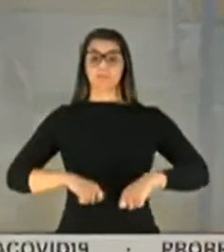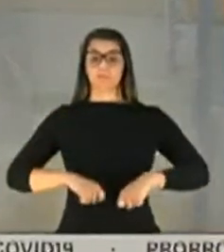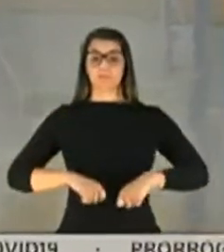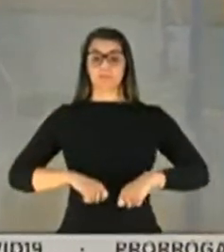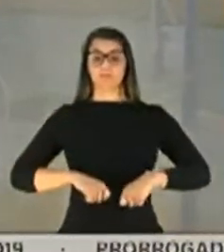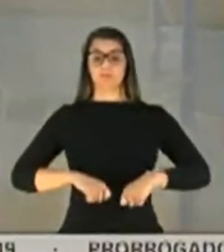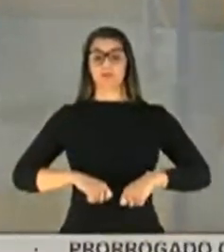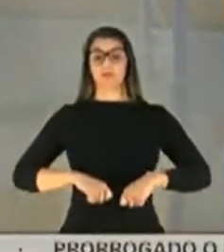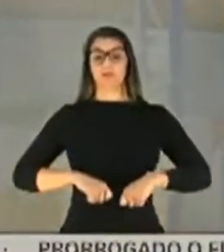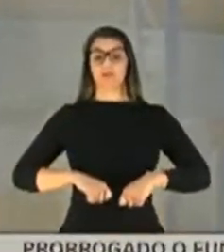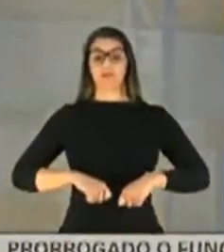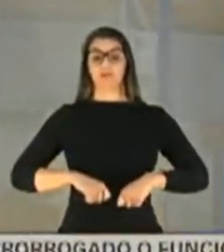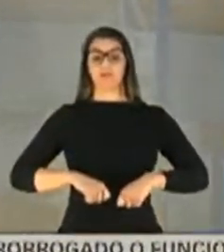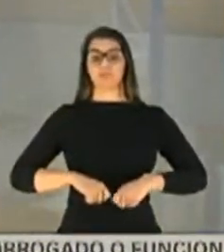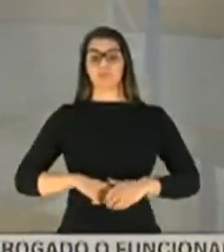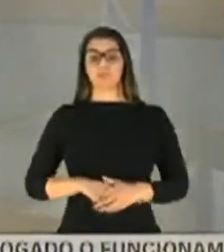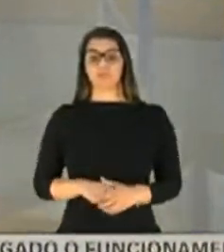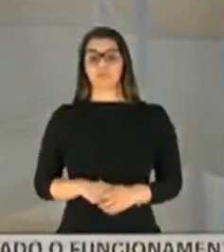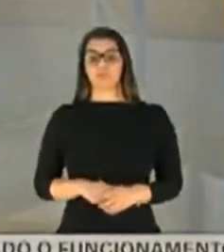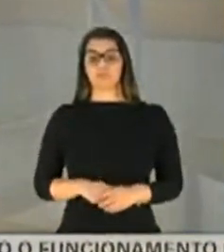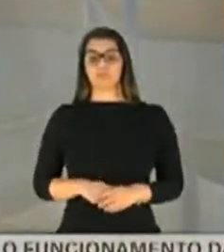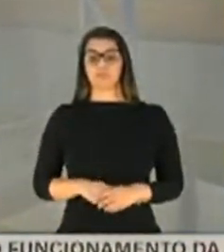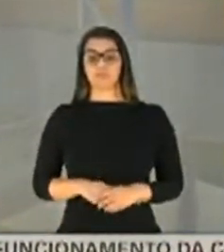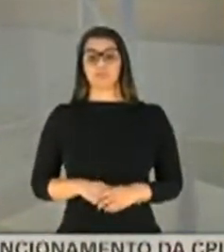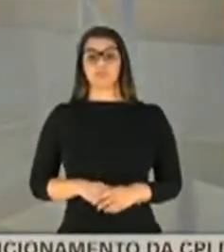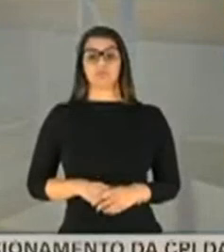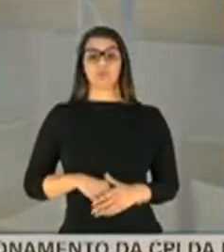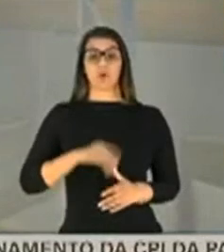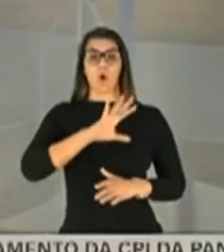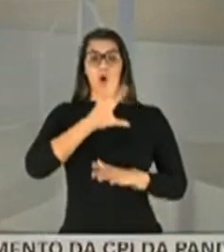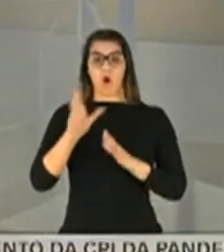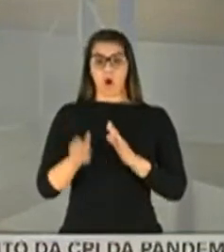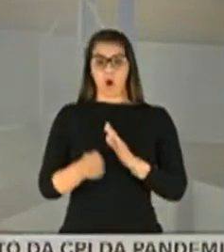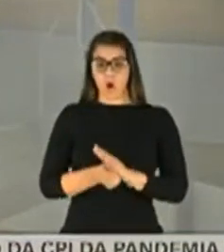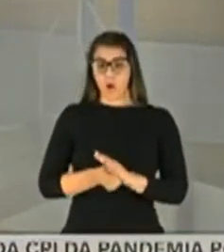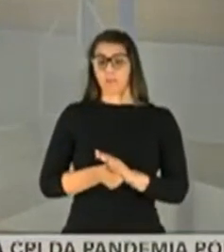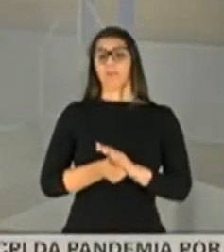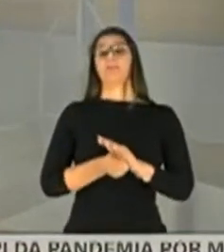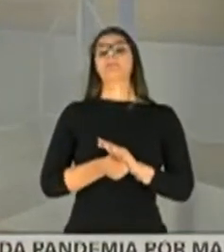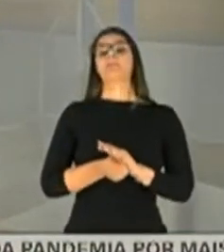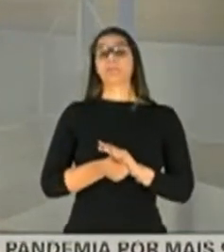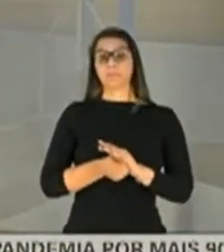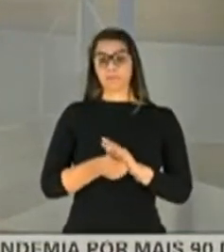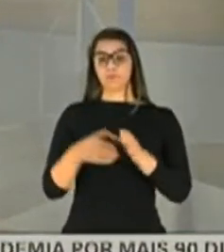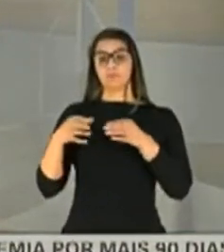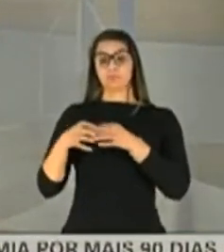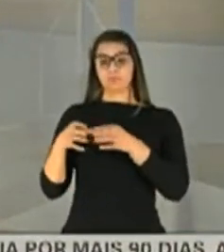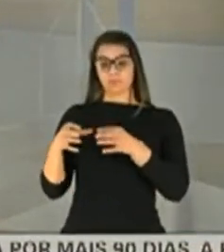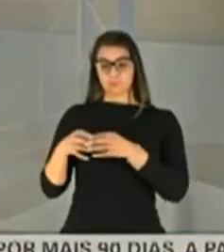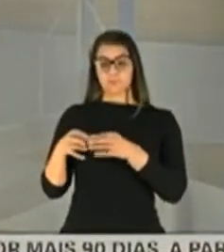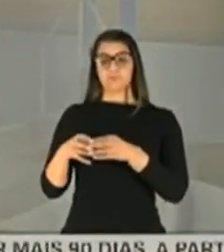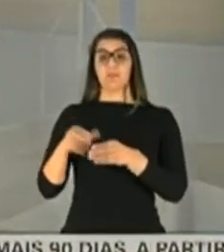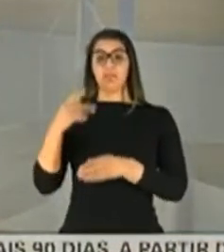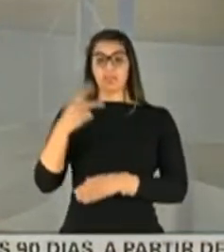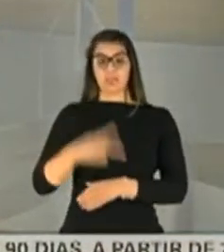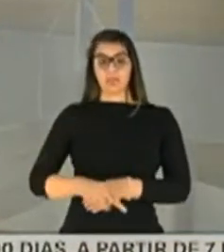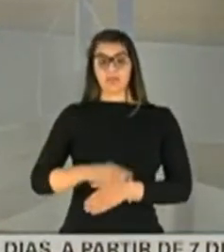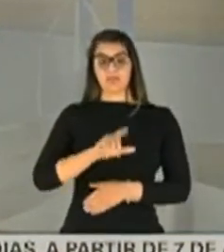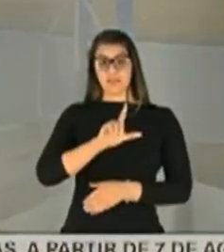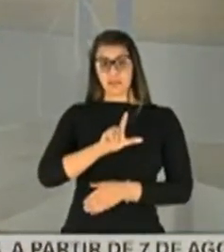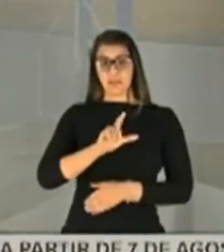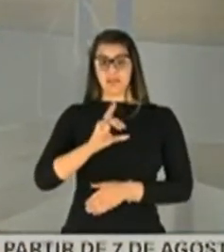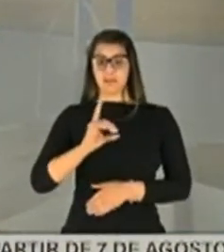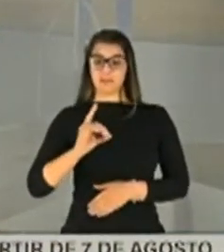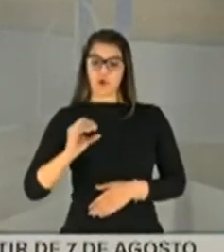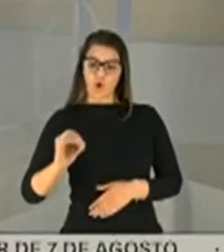do fundão, que nessa LDO, Lei